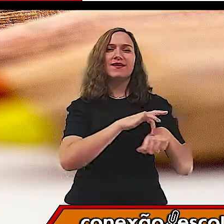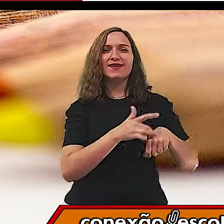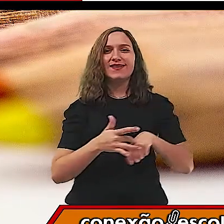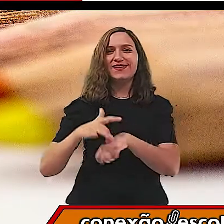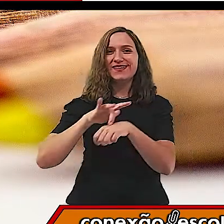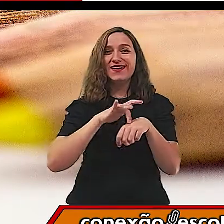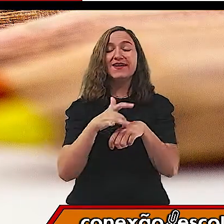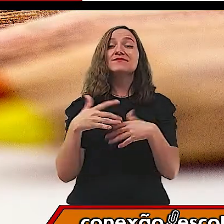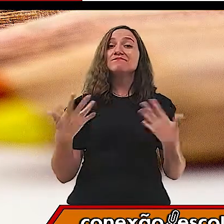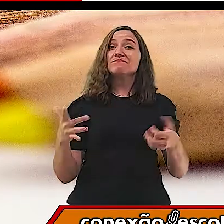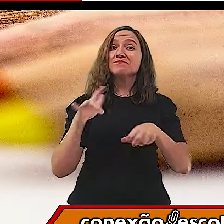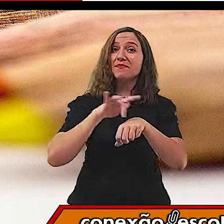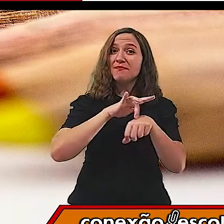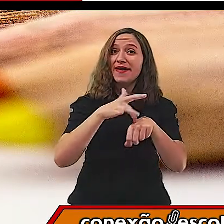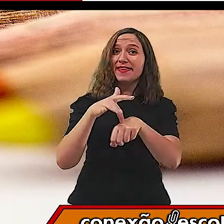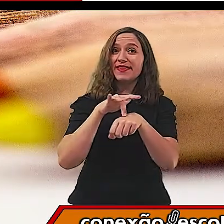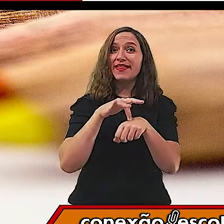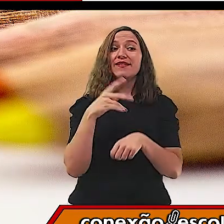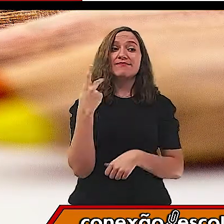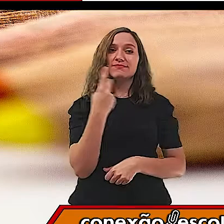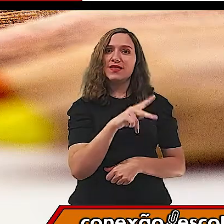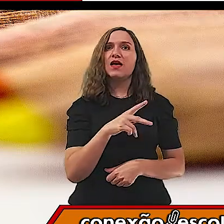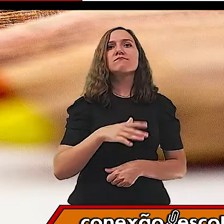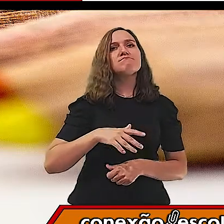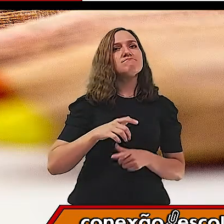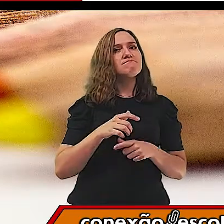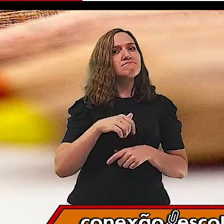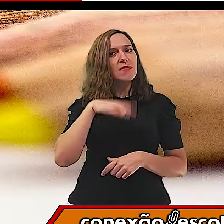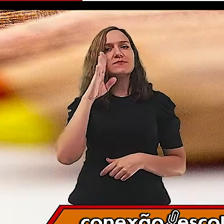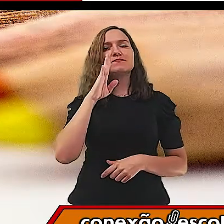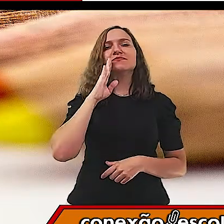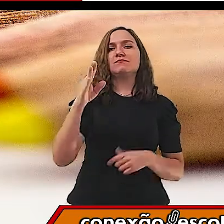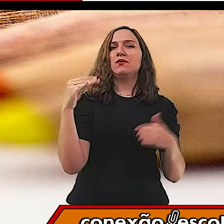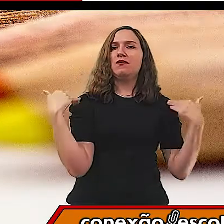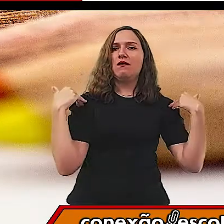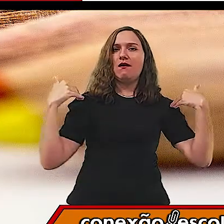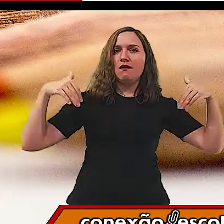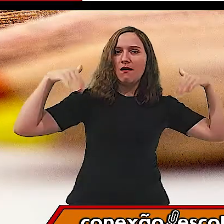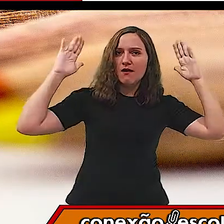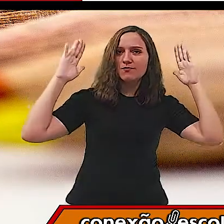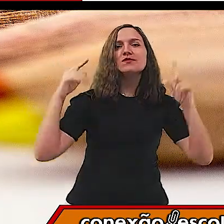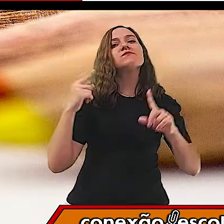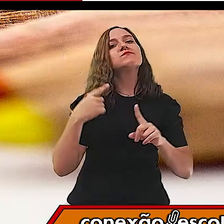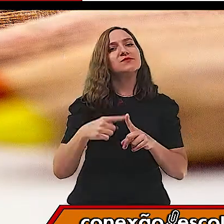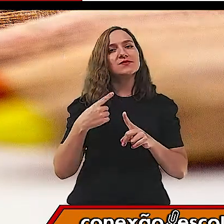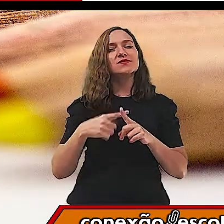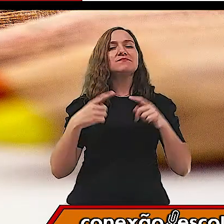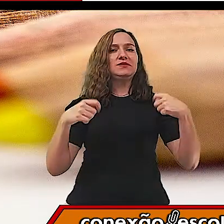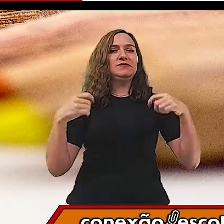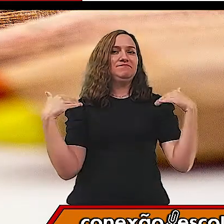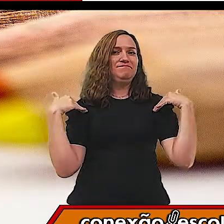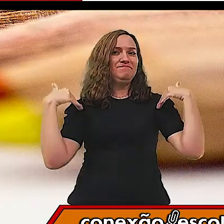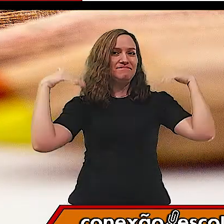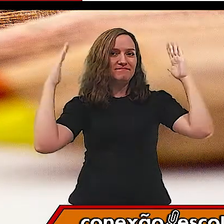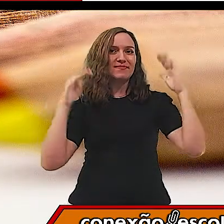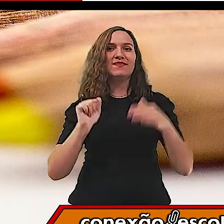o balé, geralmente, a posição é alta, porque é acima da cabeça.